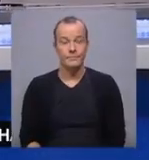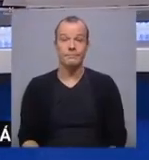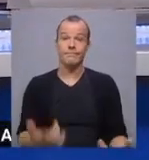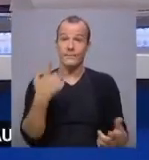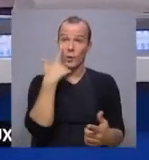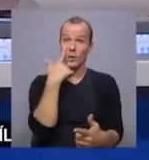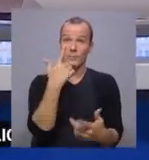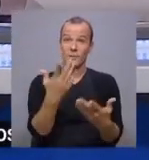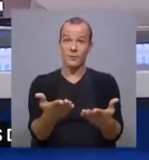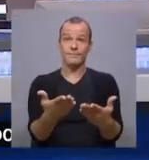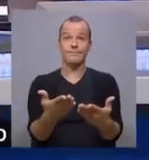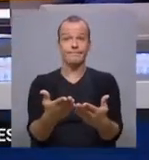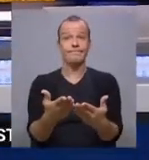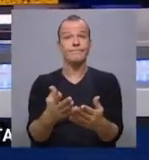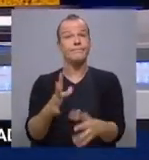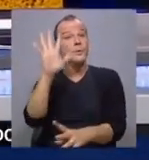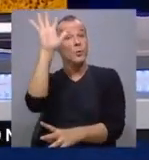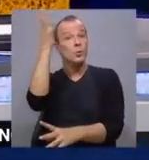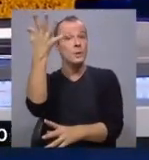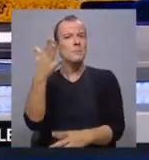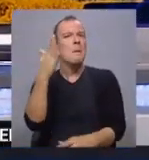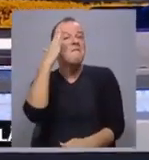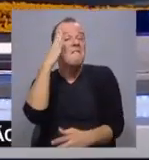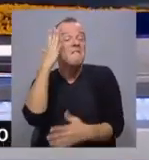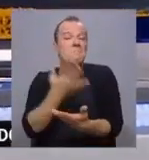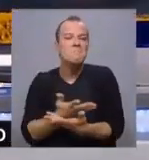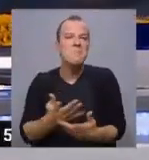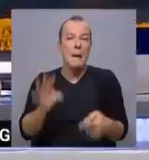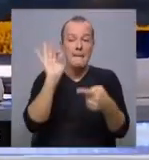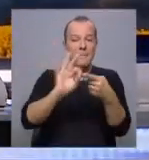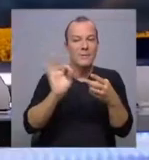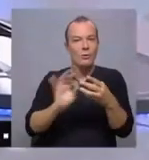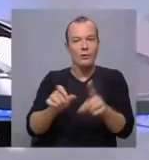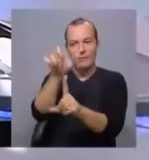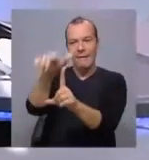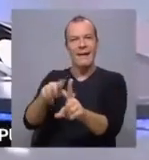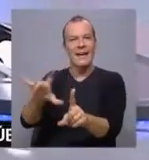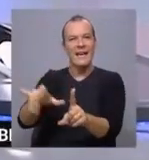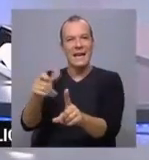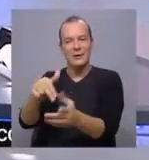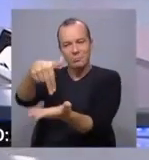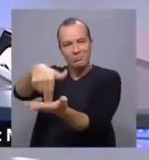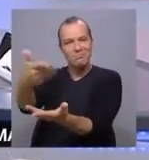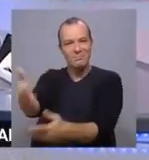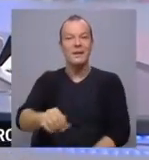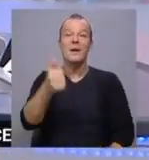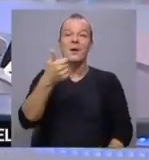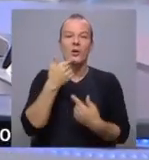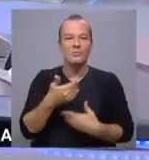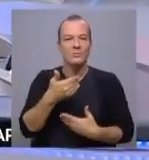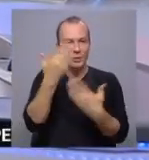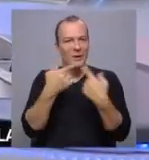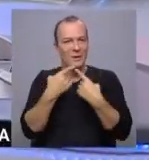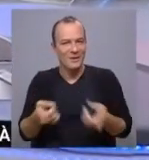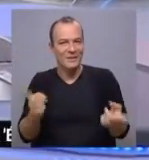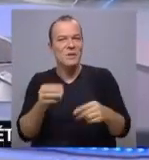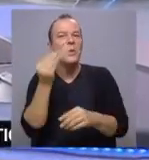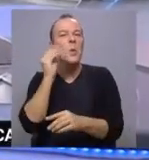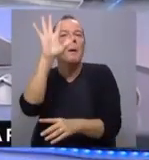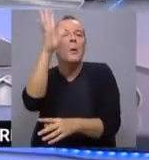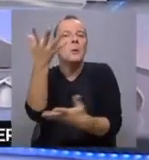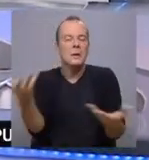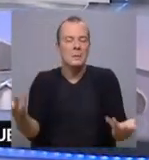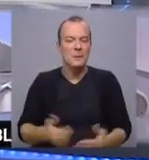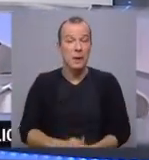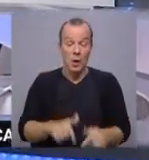Olhamos agora para a previsão da meteorologia, os promenores com o Ricardo Tavares. Ricardo, bom dia mais uma vez, como é que vai estar o tempo? Olá Carla, bom